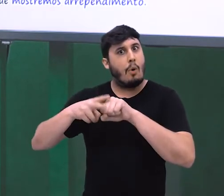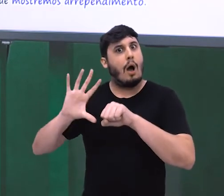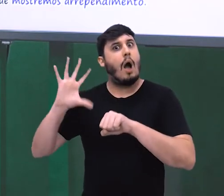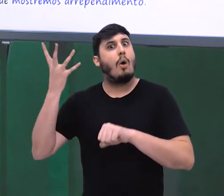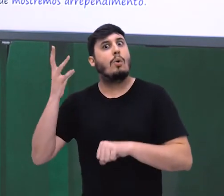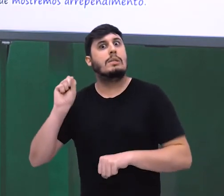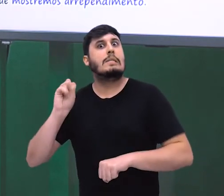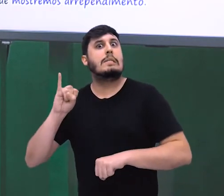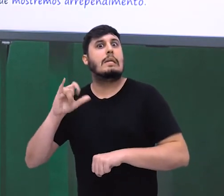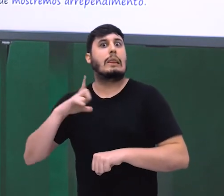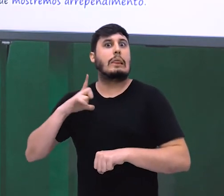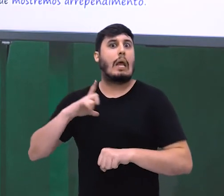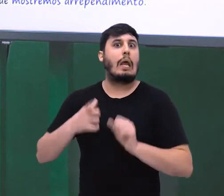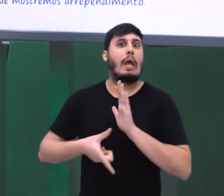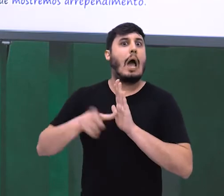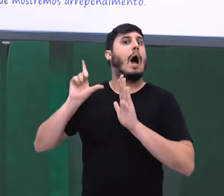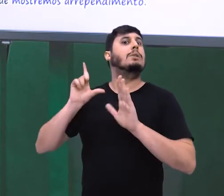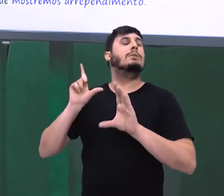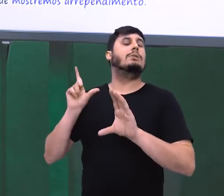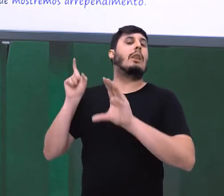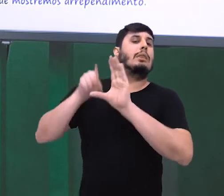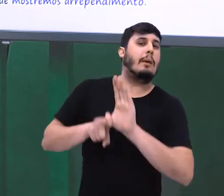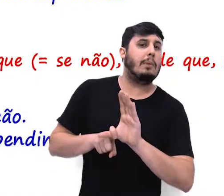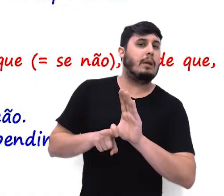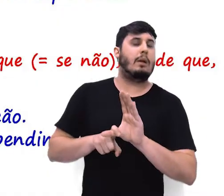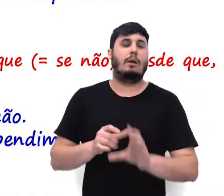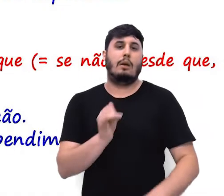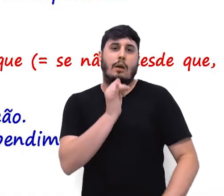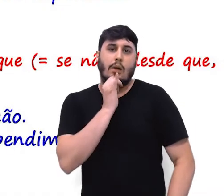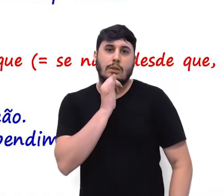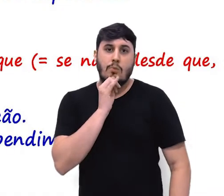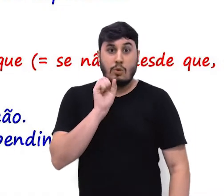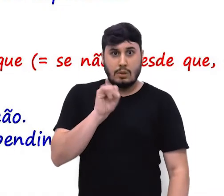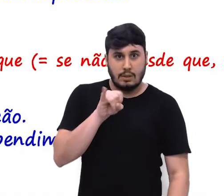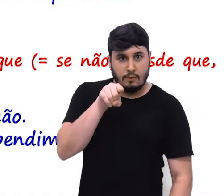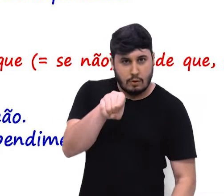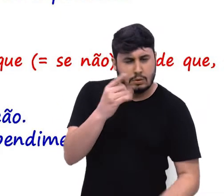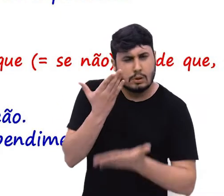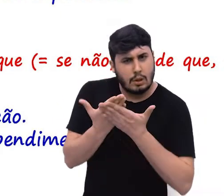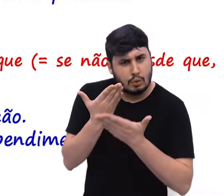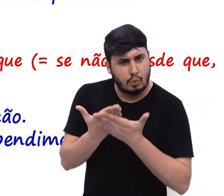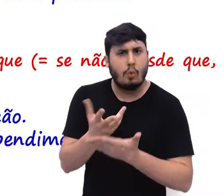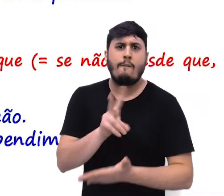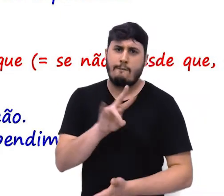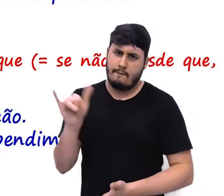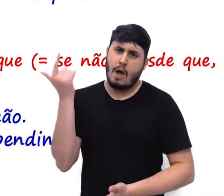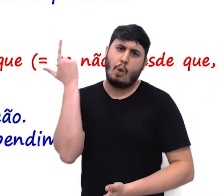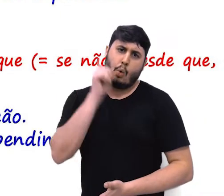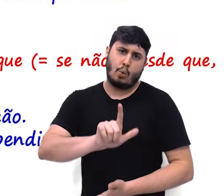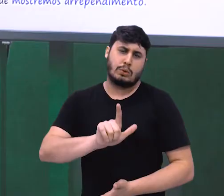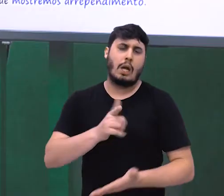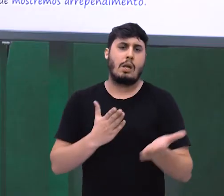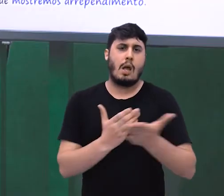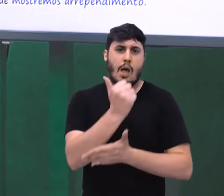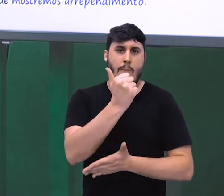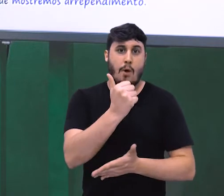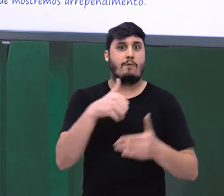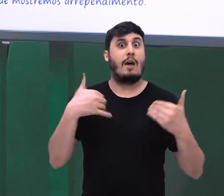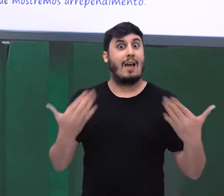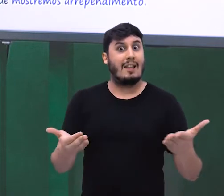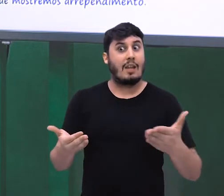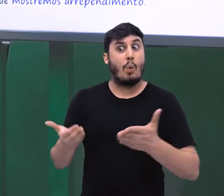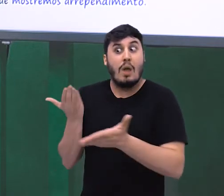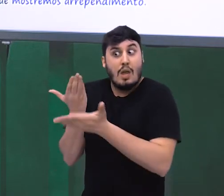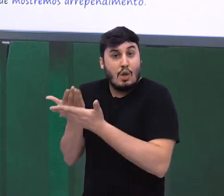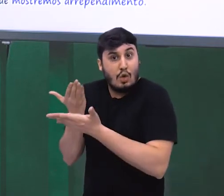expressa pela outra. Por exemplo, se tiver estudado, conseguirá a aprovação. Então, a ação